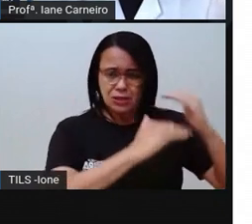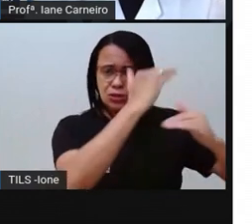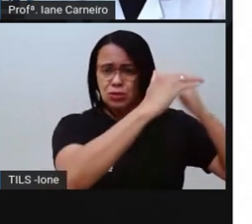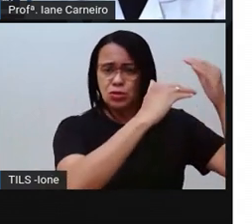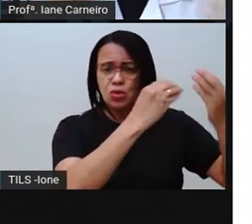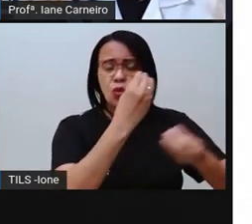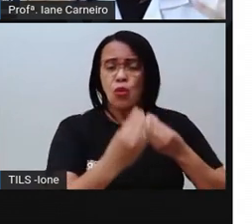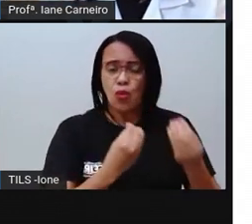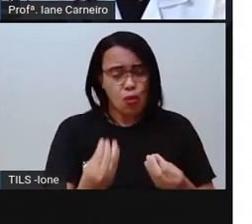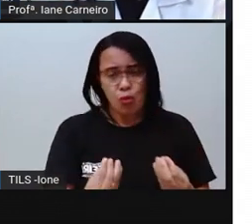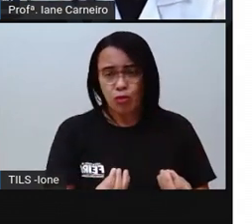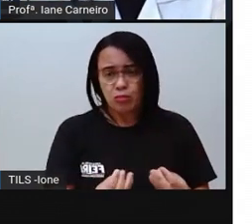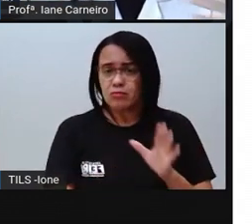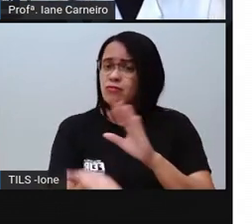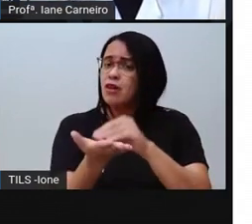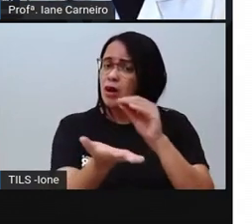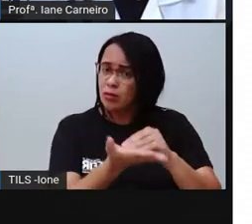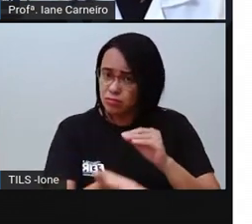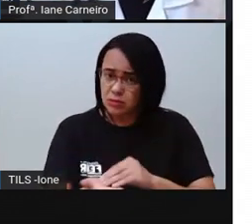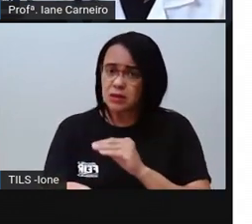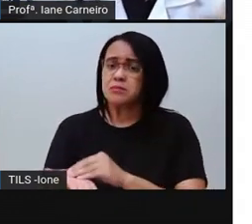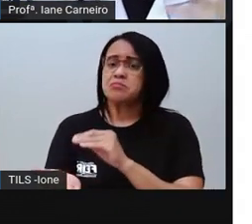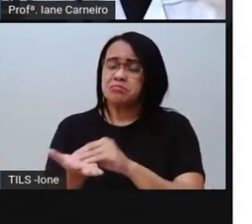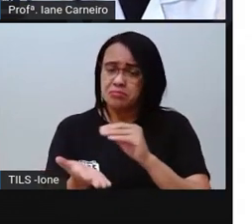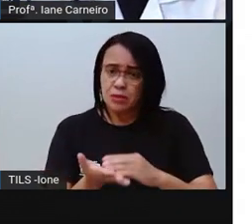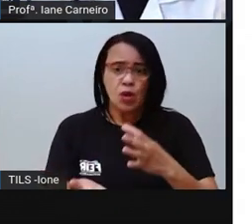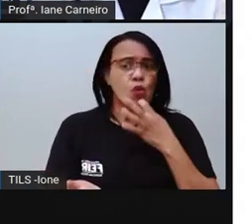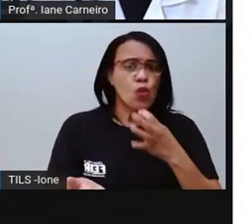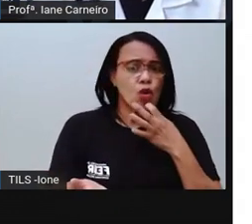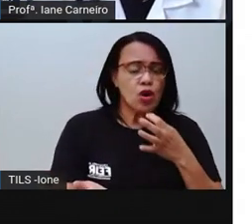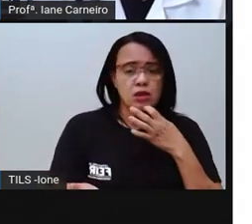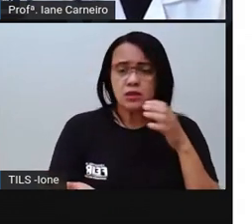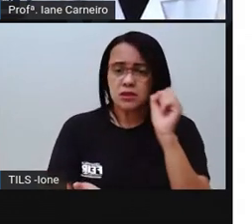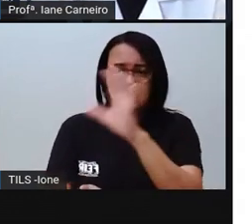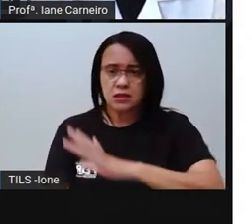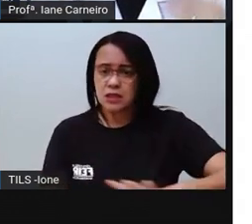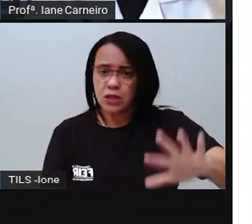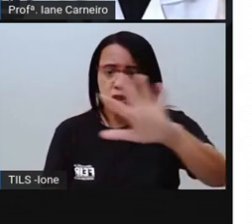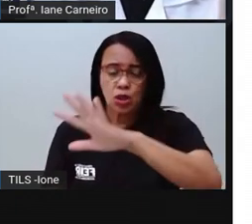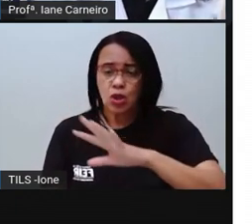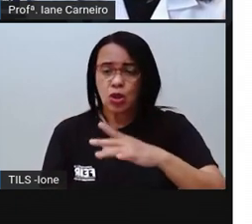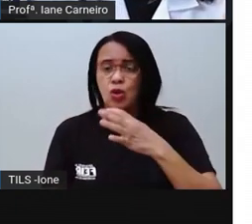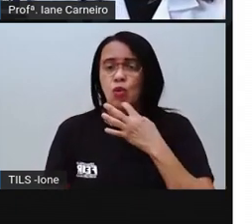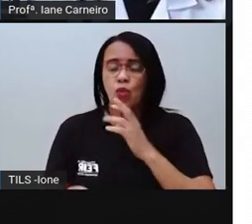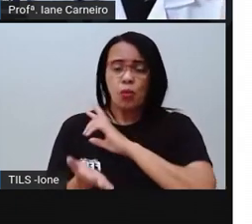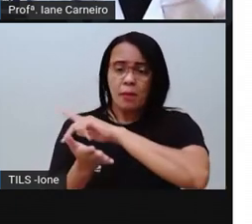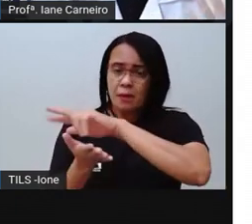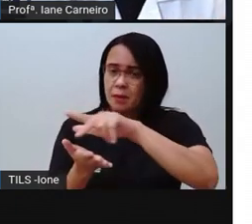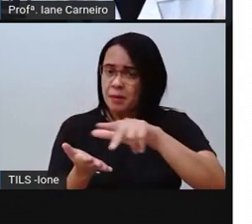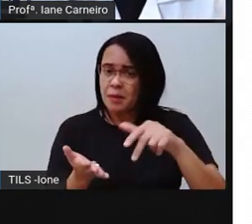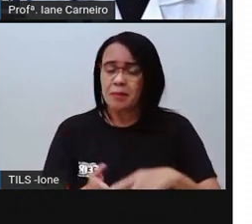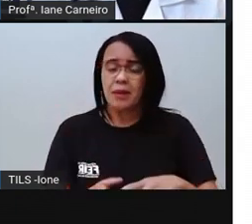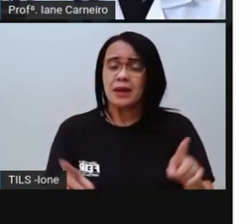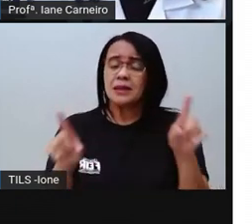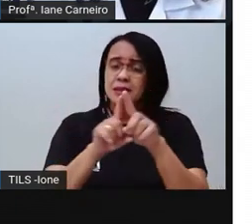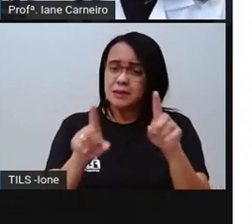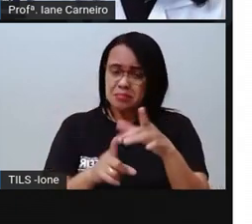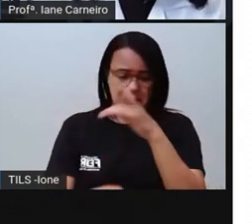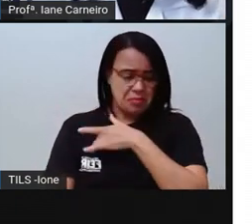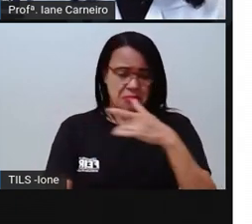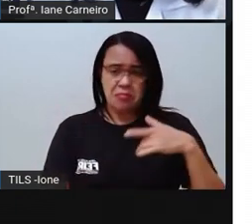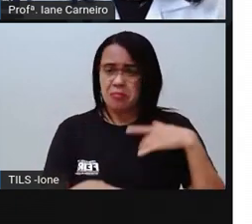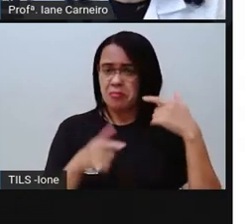coisas, né? Para que ela possa crescer, né? E se tornar um adulto, né? Saudável, né? Certo?